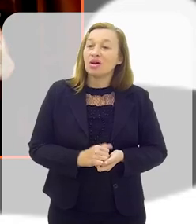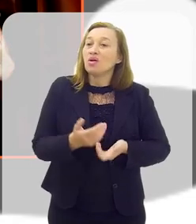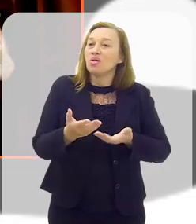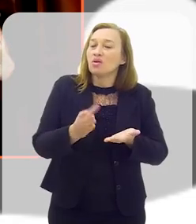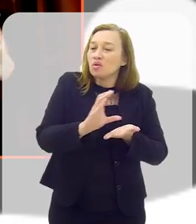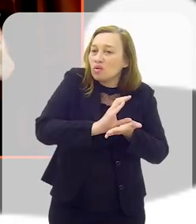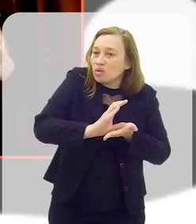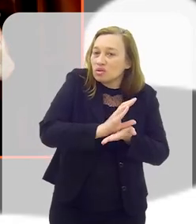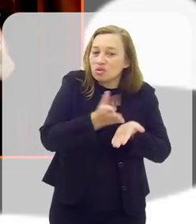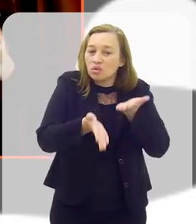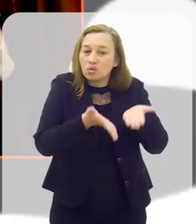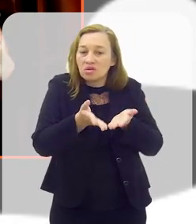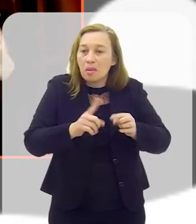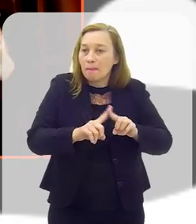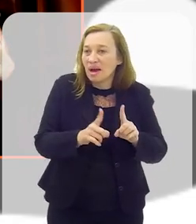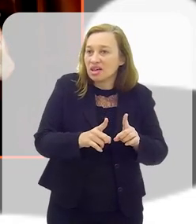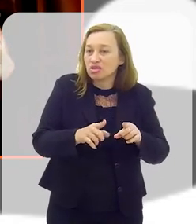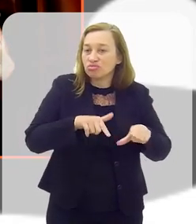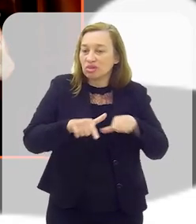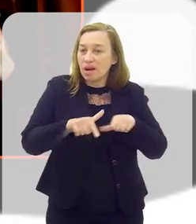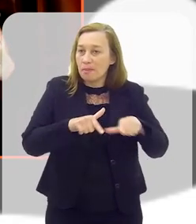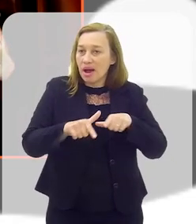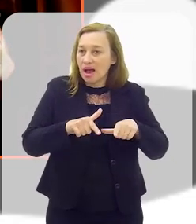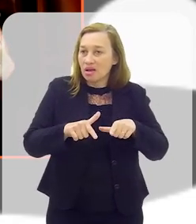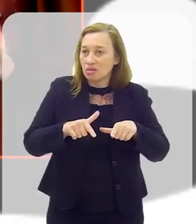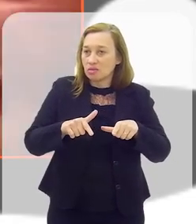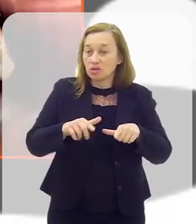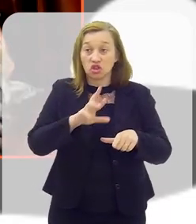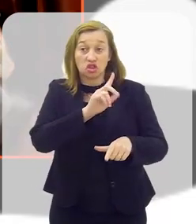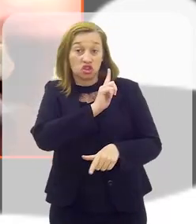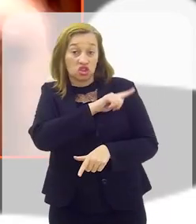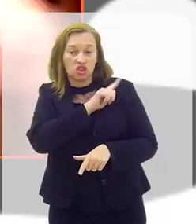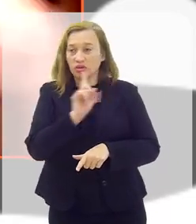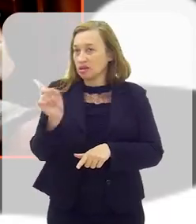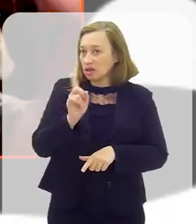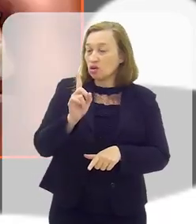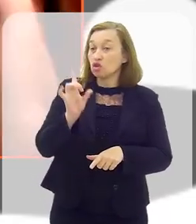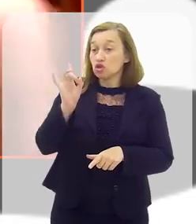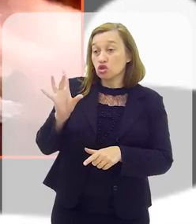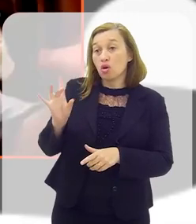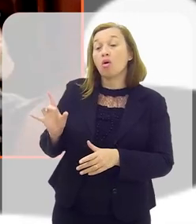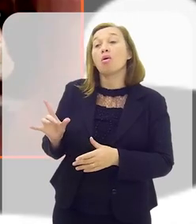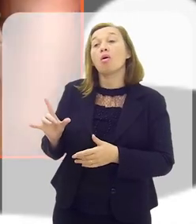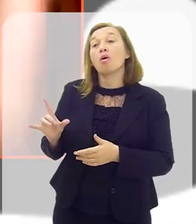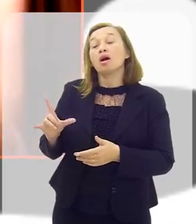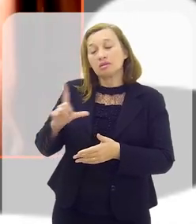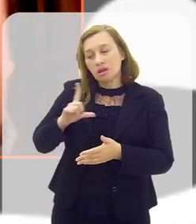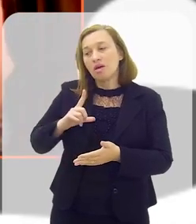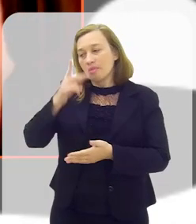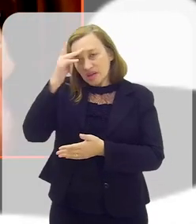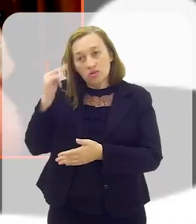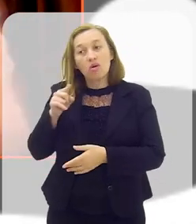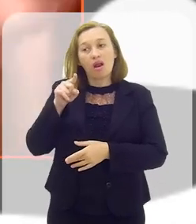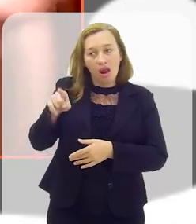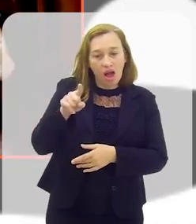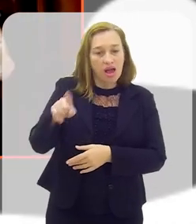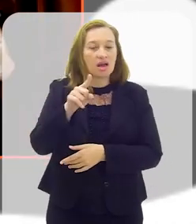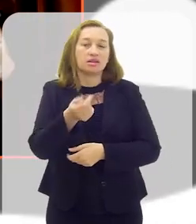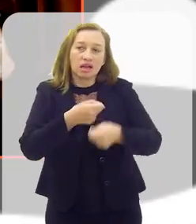conta desse conselho, mas não tenho mais nenhuma função executiva, não. Agora já tem lá, na realidade, as pessoas que estão lá